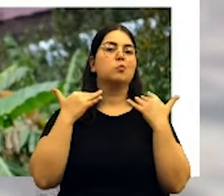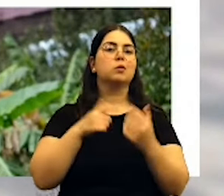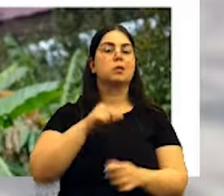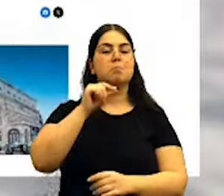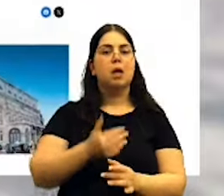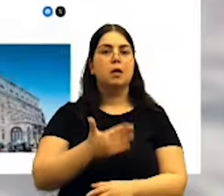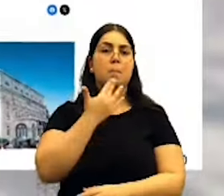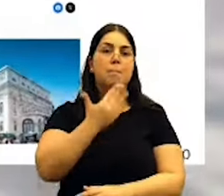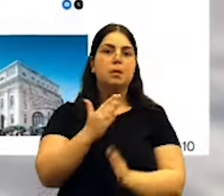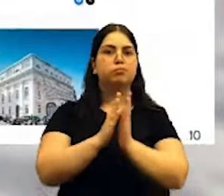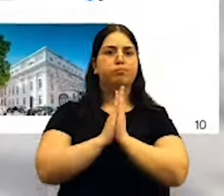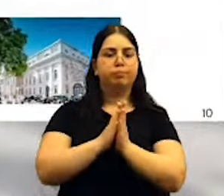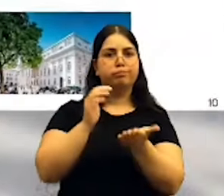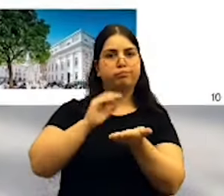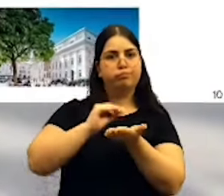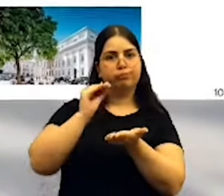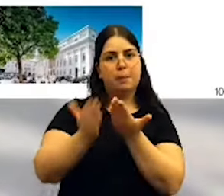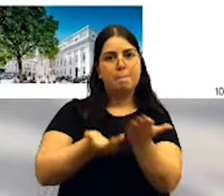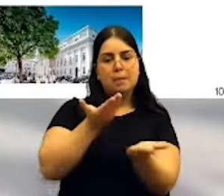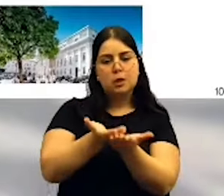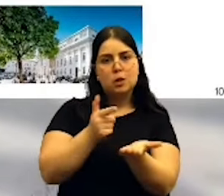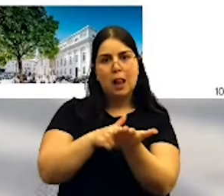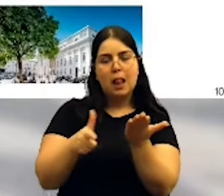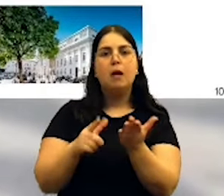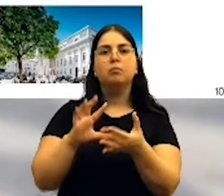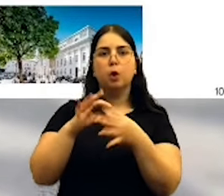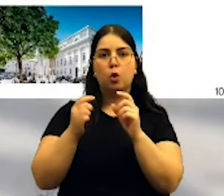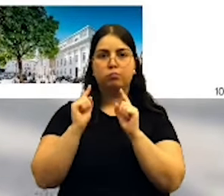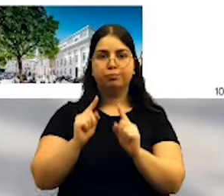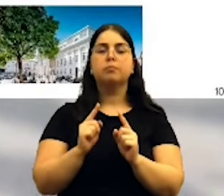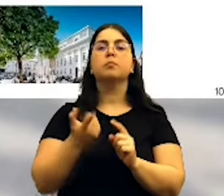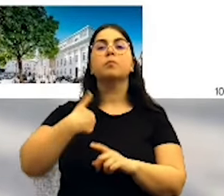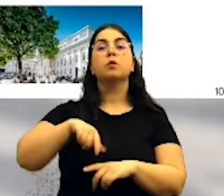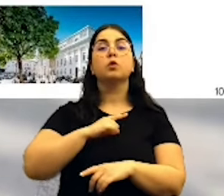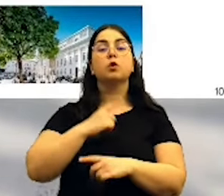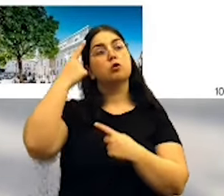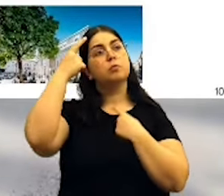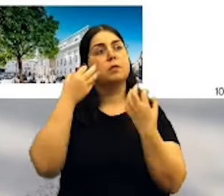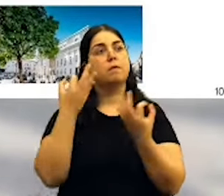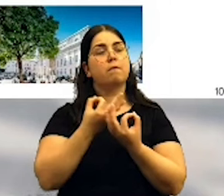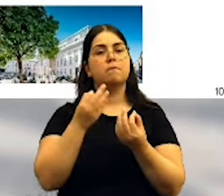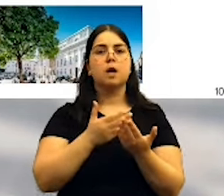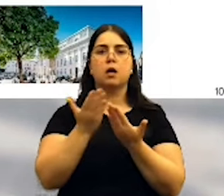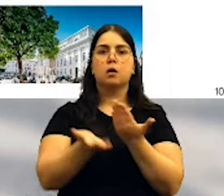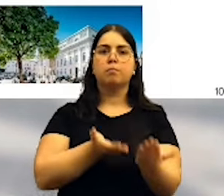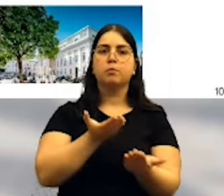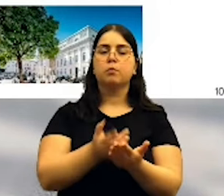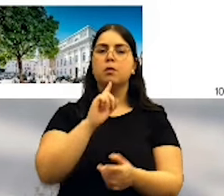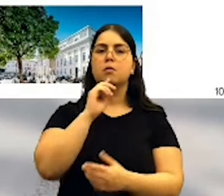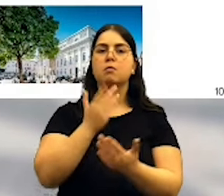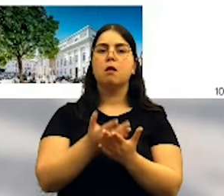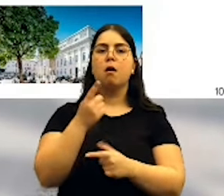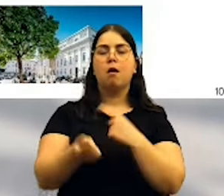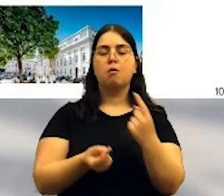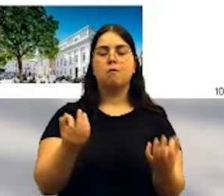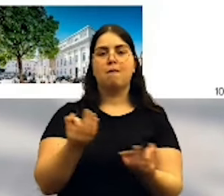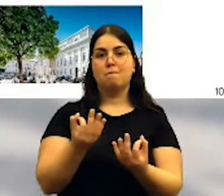apelos e petições neste sentido. Nós consideramos que esta nossa proposta até beneficia do facto de